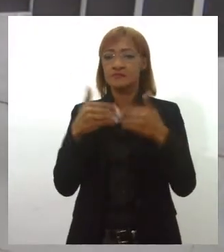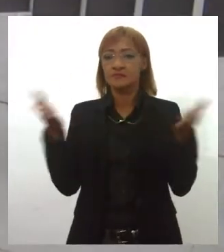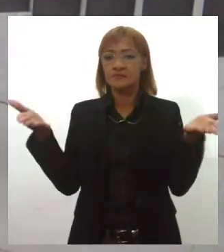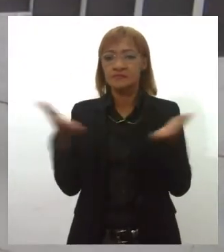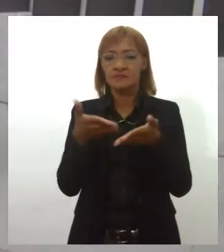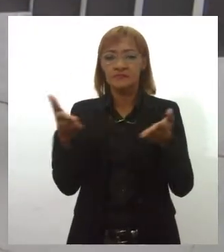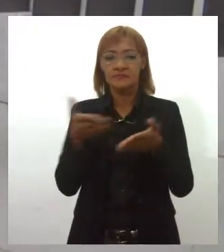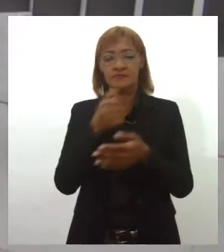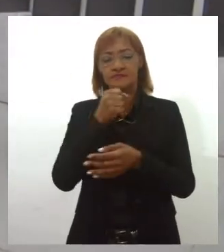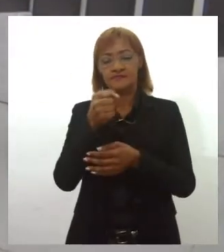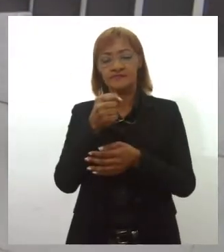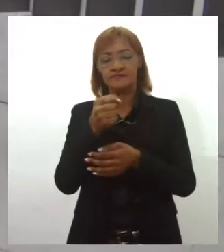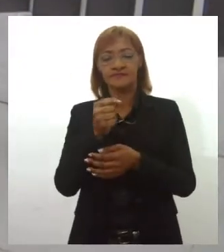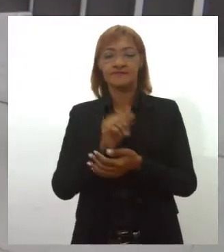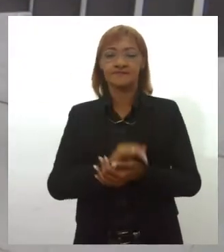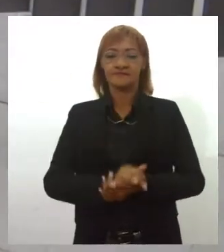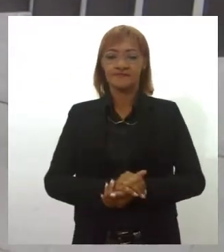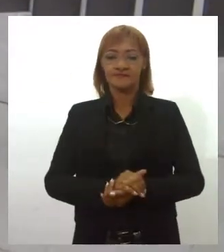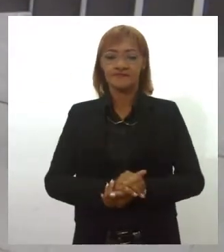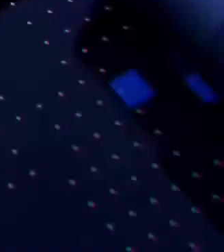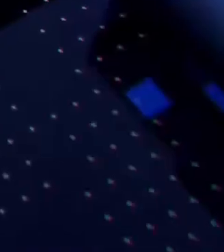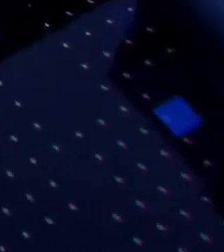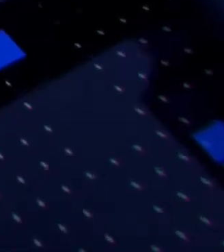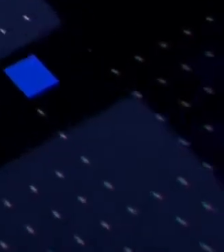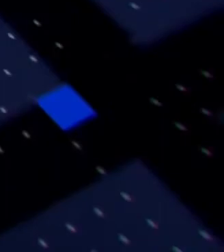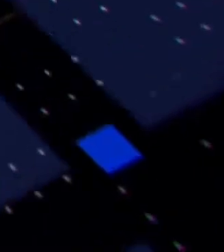partir de agora no Jornal da Lese, que só está começando.